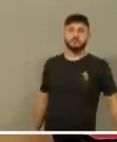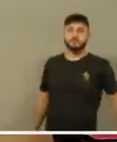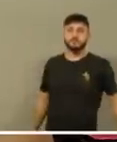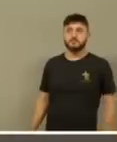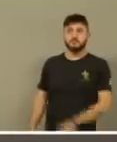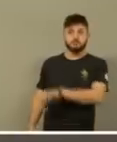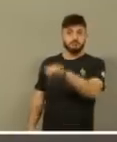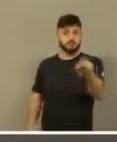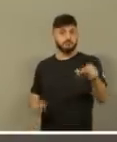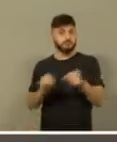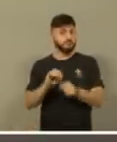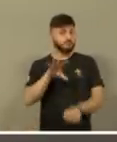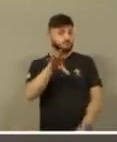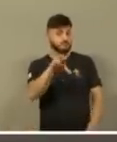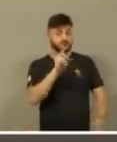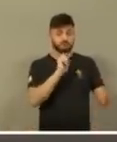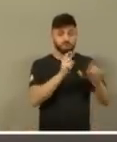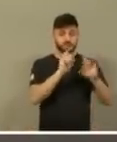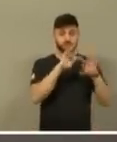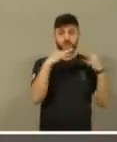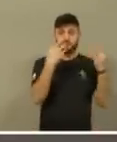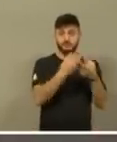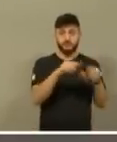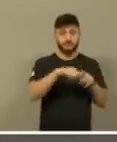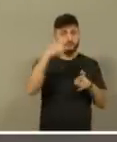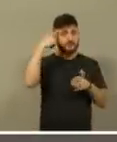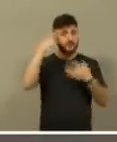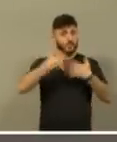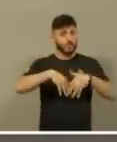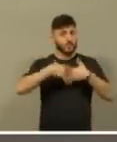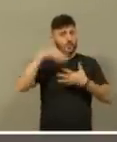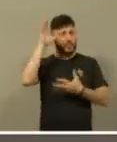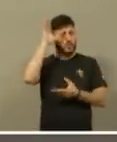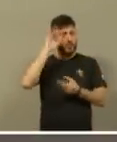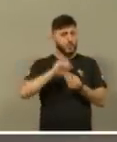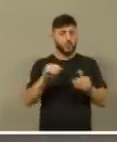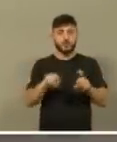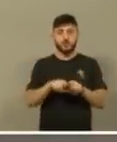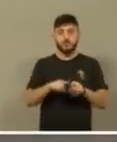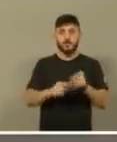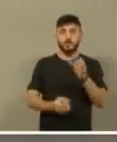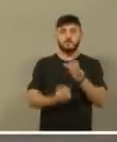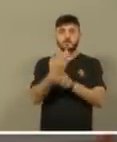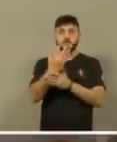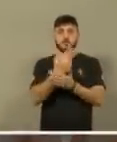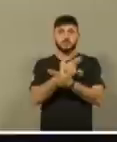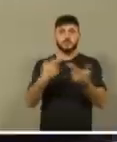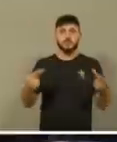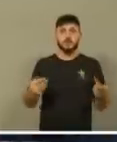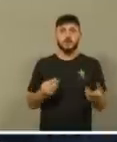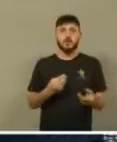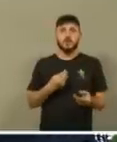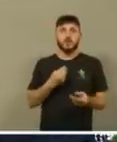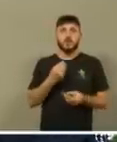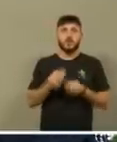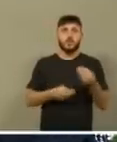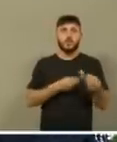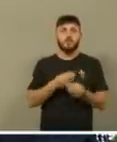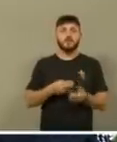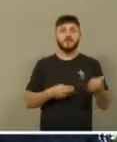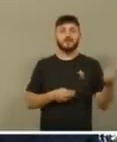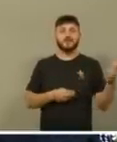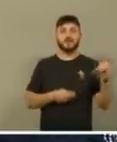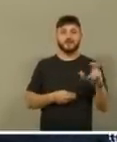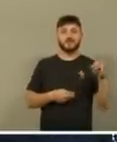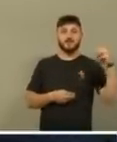você vai ter que fazer, uma reunião de família, fazer um exame de consciência, começar a criar, o qual os teus, 15 minutos